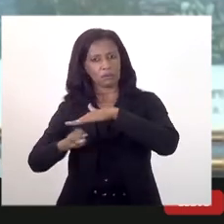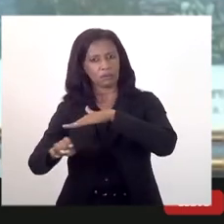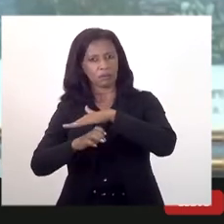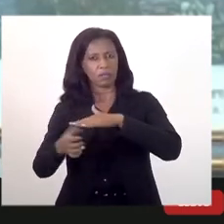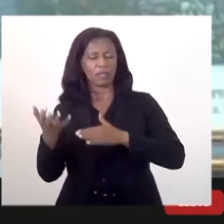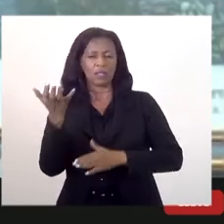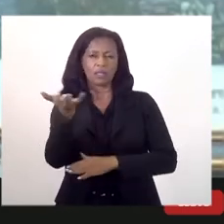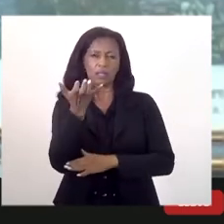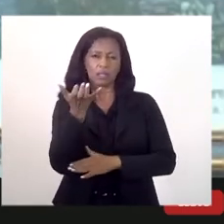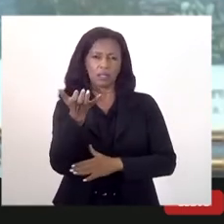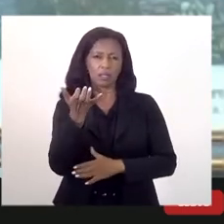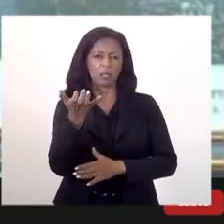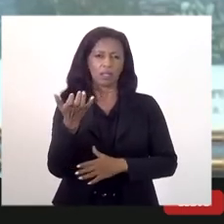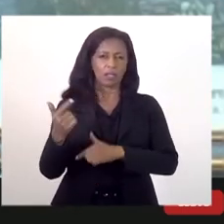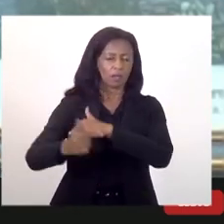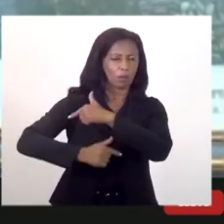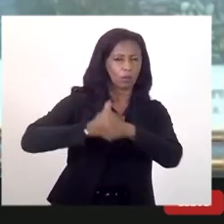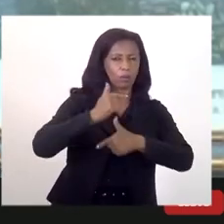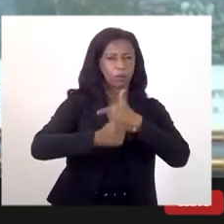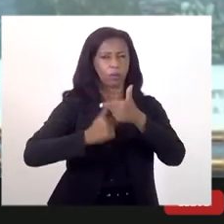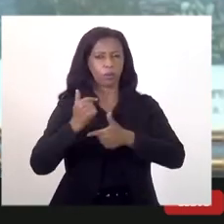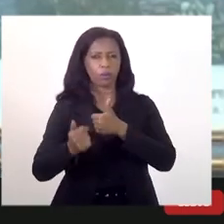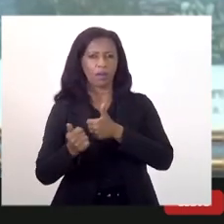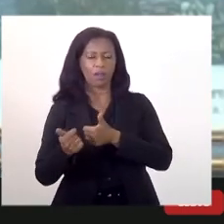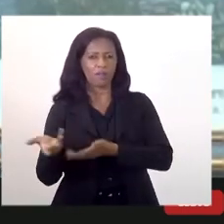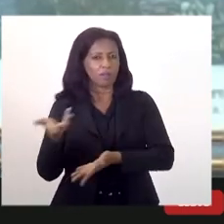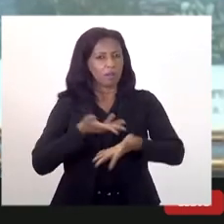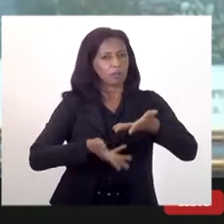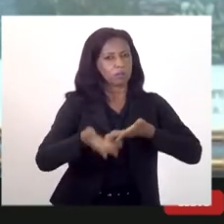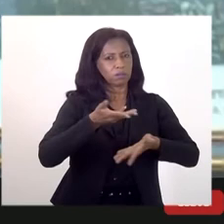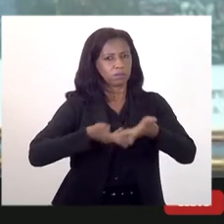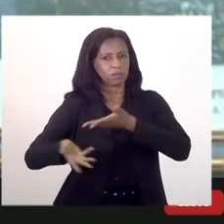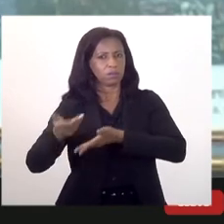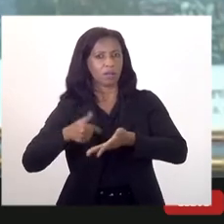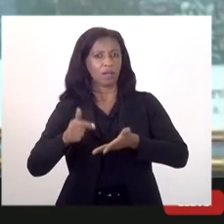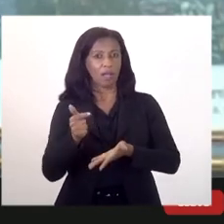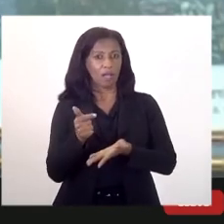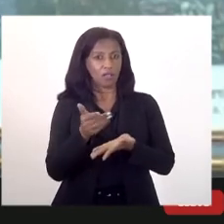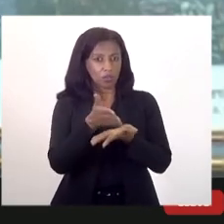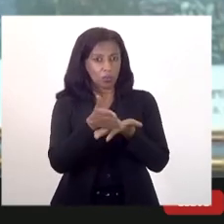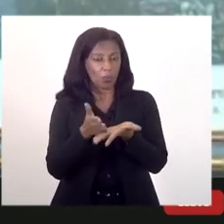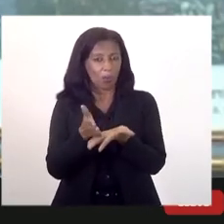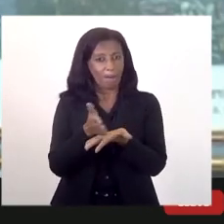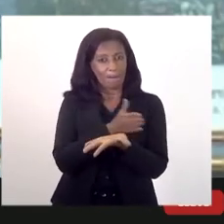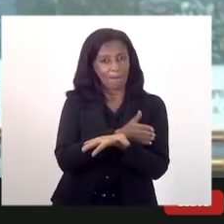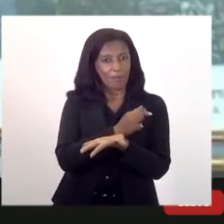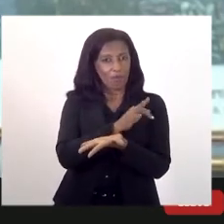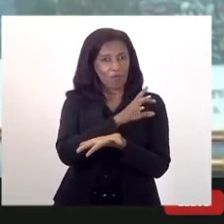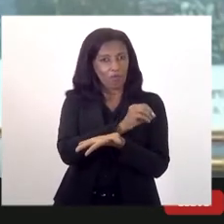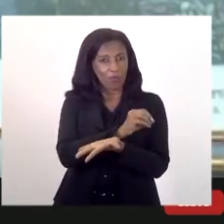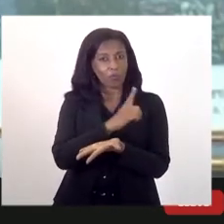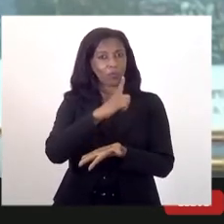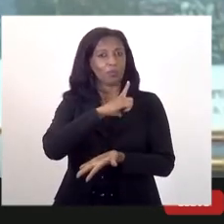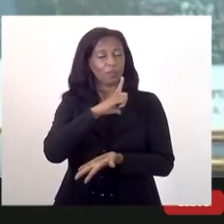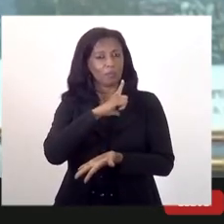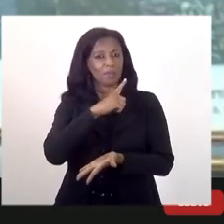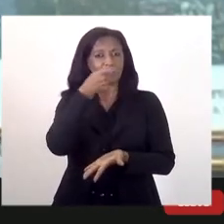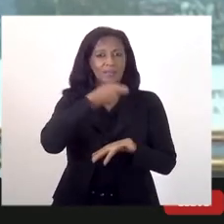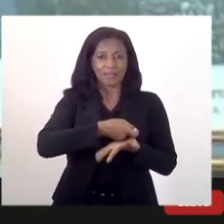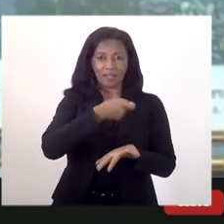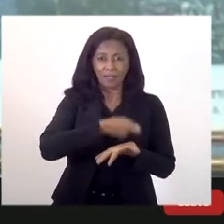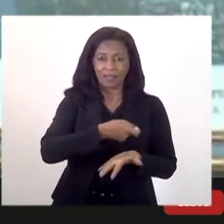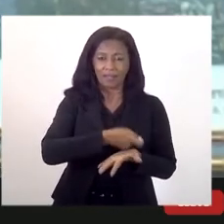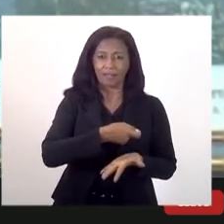aportar recurso no Rio de Janeiro fazer investimento tem a garantia e a gente pode usar uma parte desse fundo para ter essa garantia das